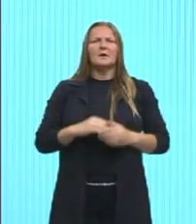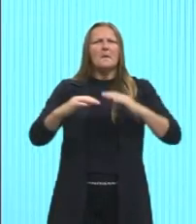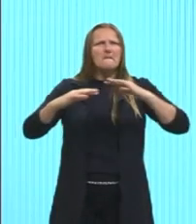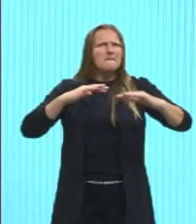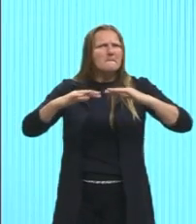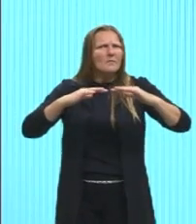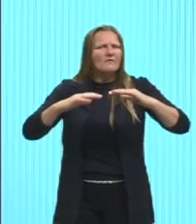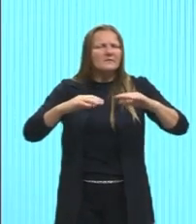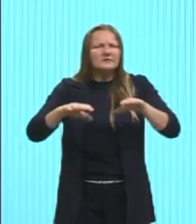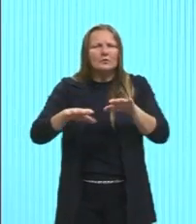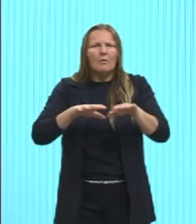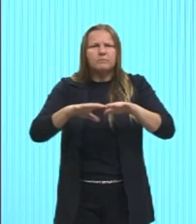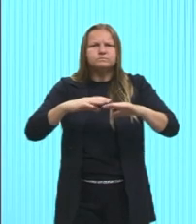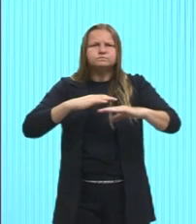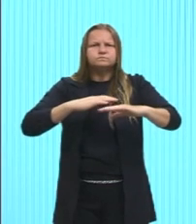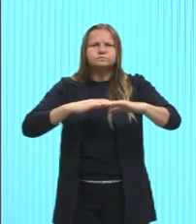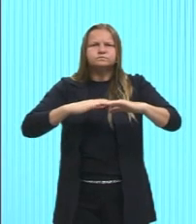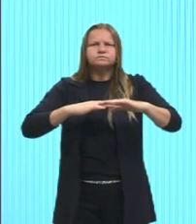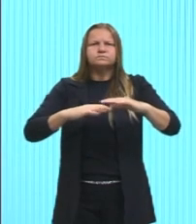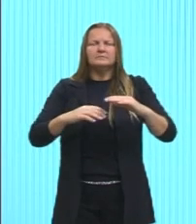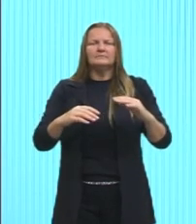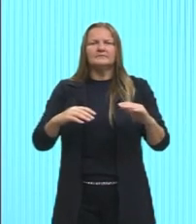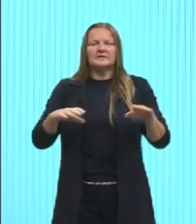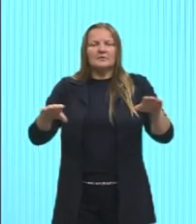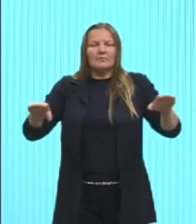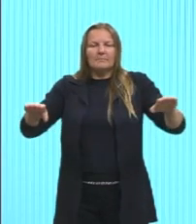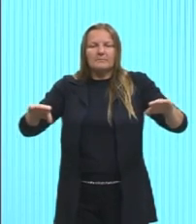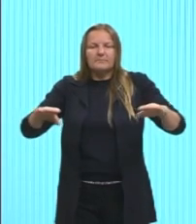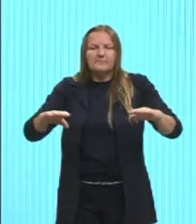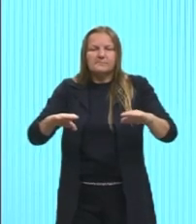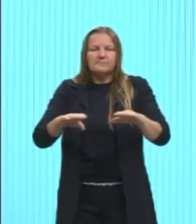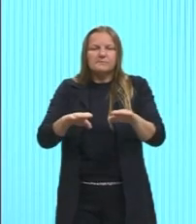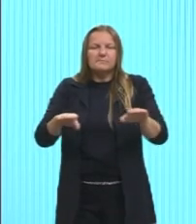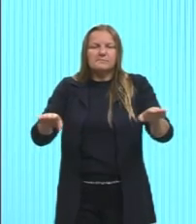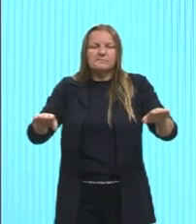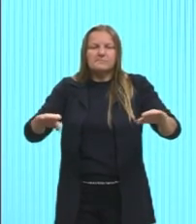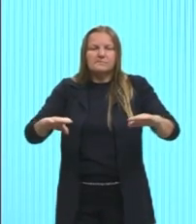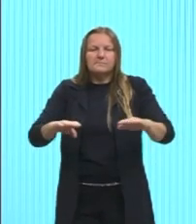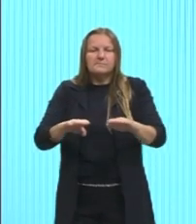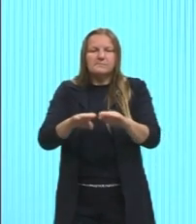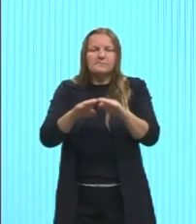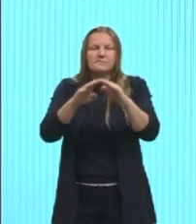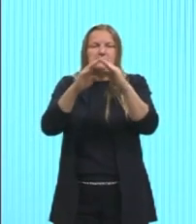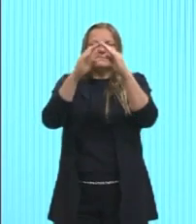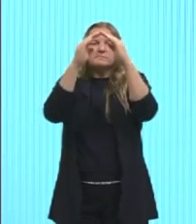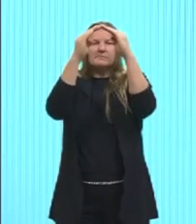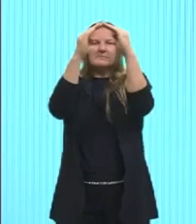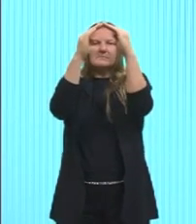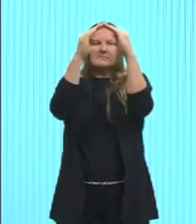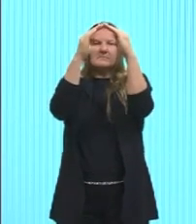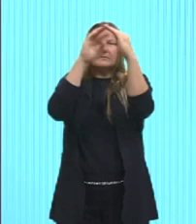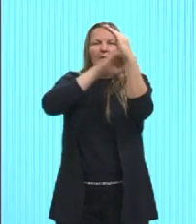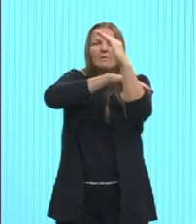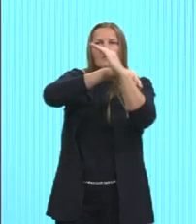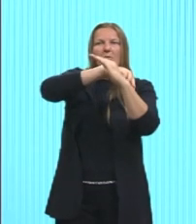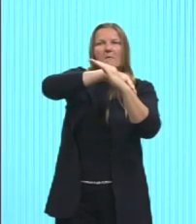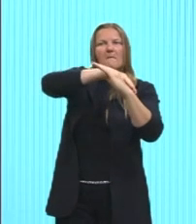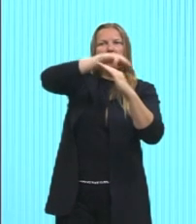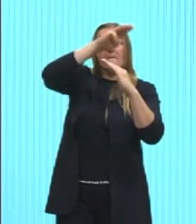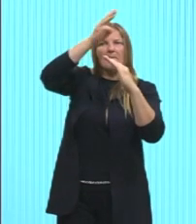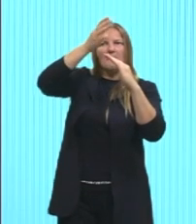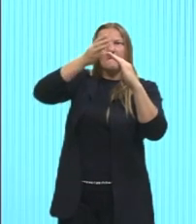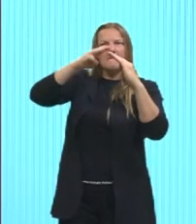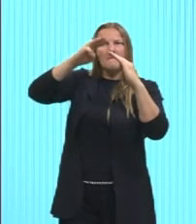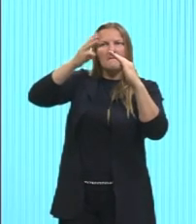tectônicos ocorrem na horizontal. E aí, então, são responsáveis por essa construção das cadeias